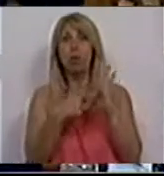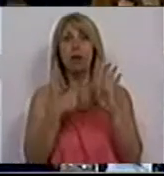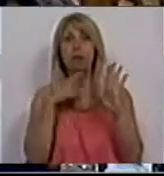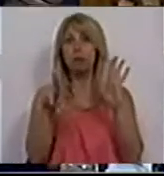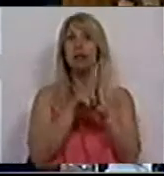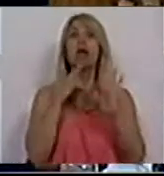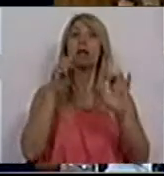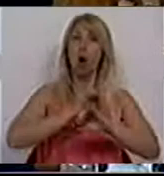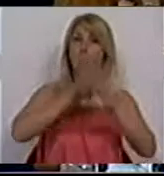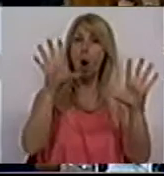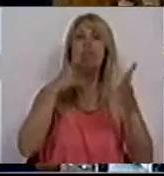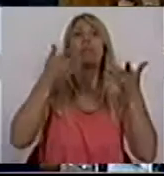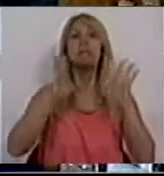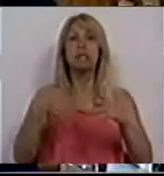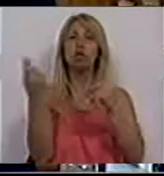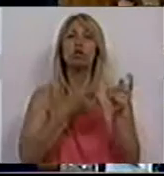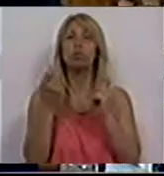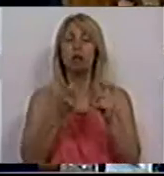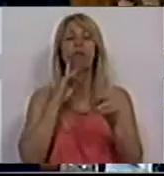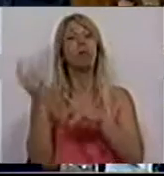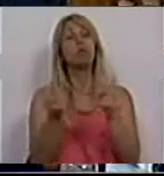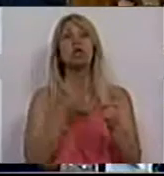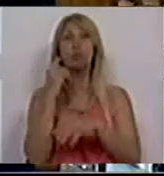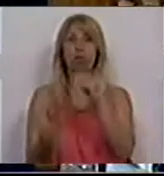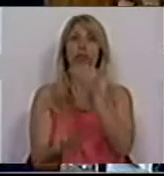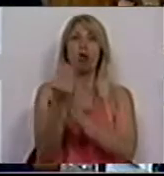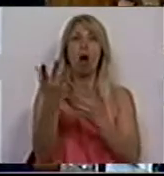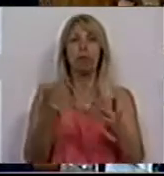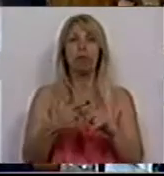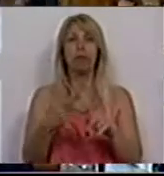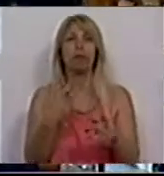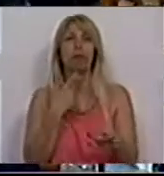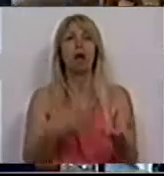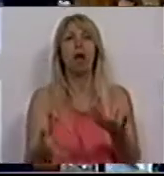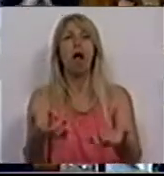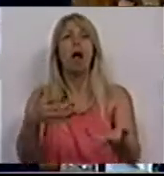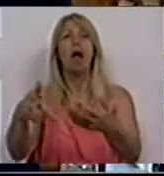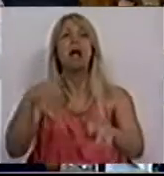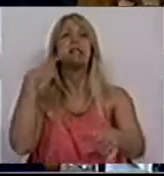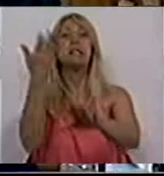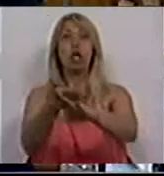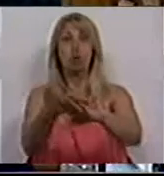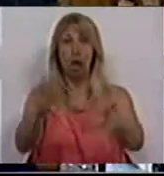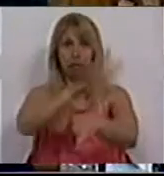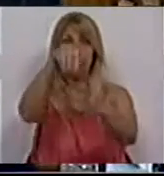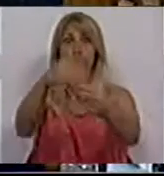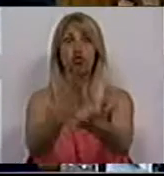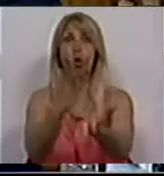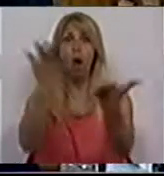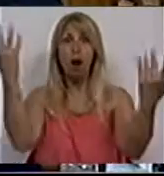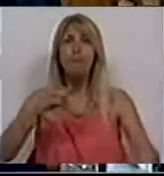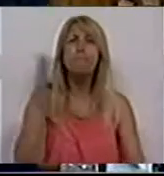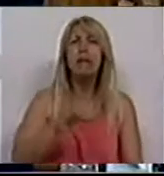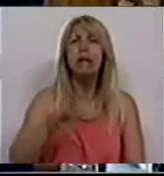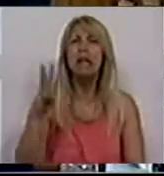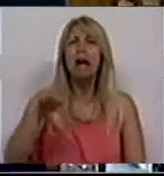óbvio e que devem ser discutidas. Vamos discutir os fenómenos de assédio sexual. Assédio sexual nas escolas, que milhares e milhares e